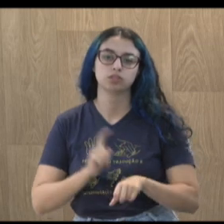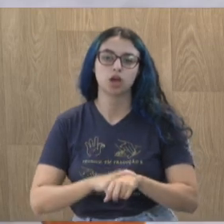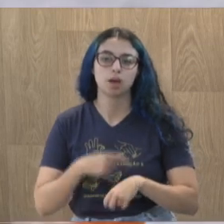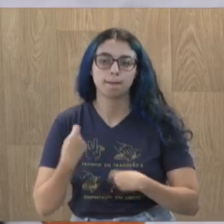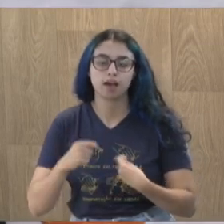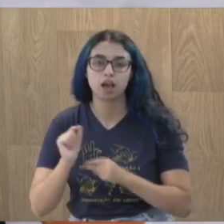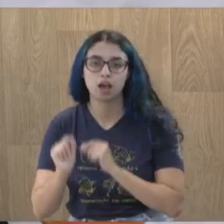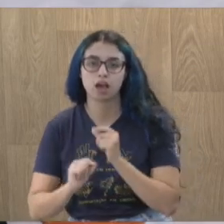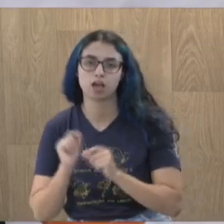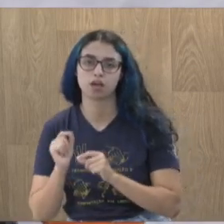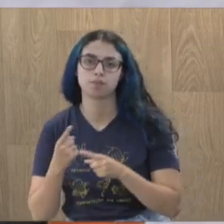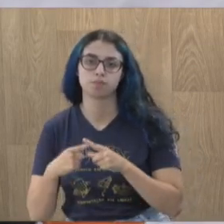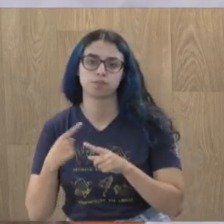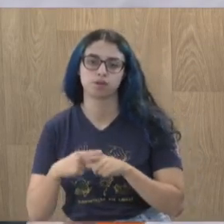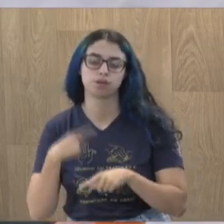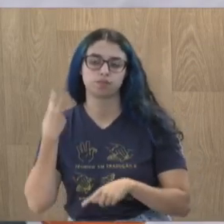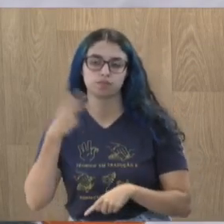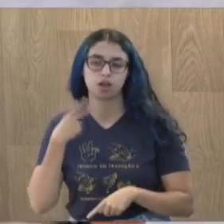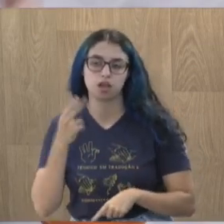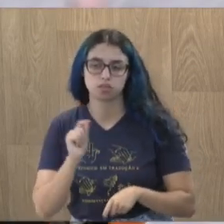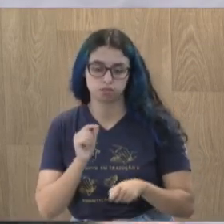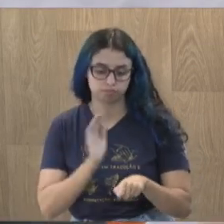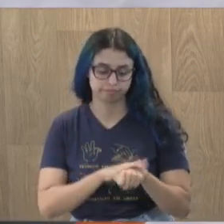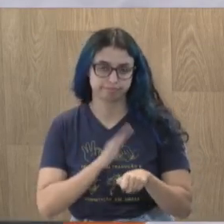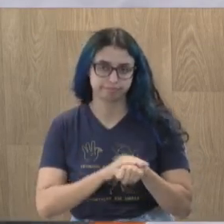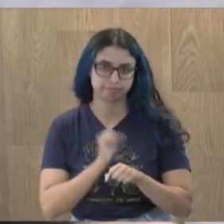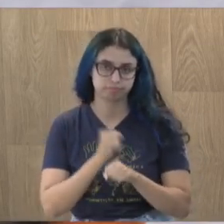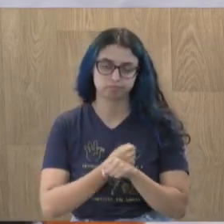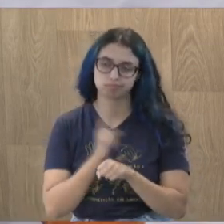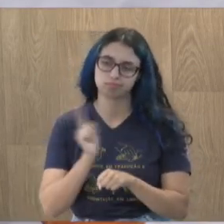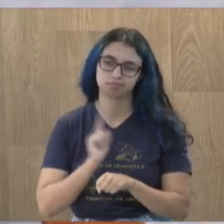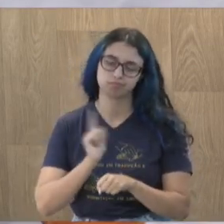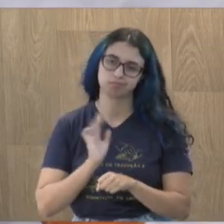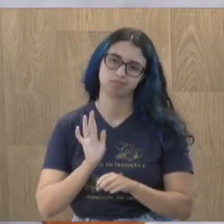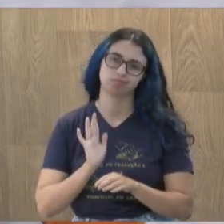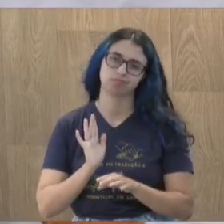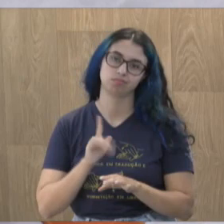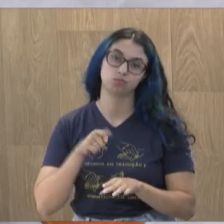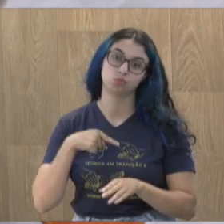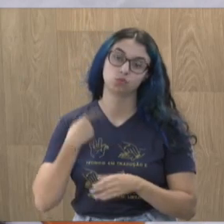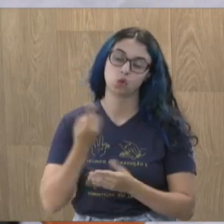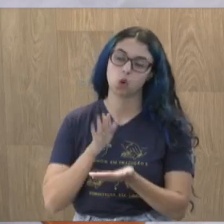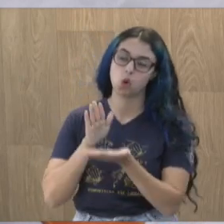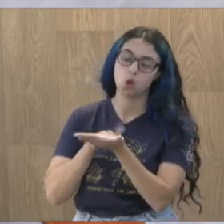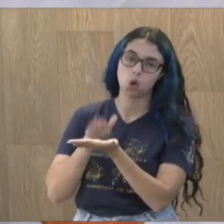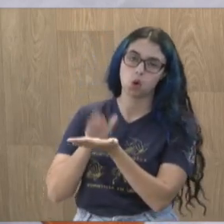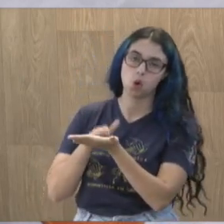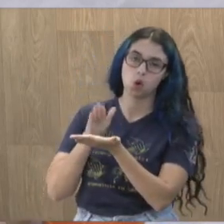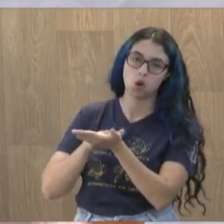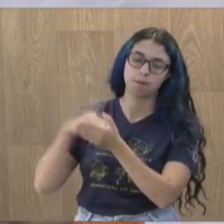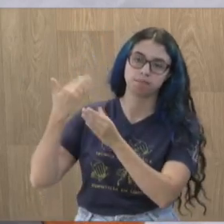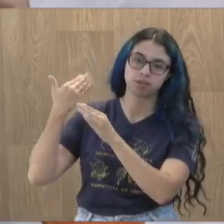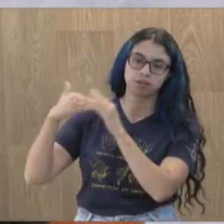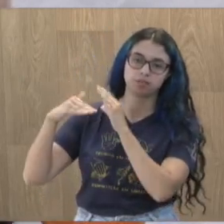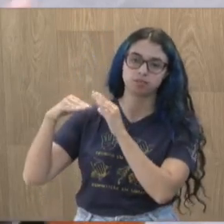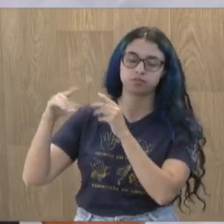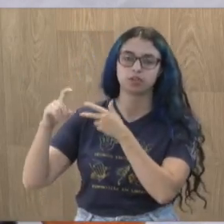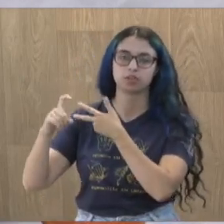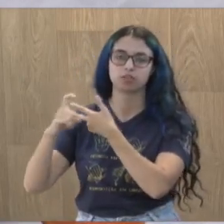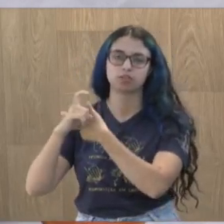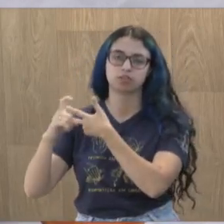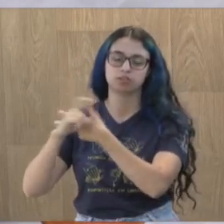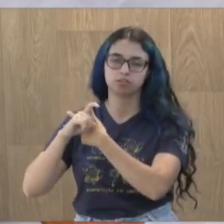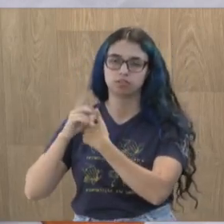fala, o vereador não faz obra, a gente cobra do nosso deputado os recursos para que isso aconteça, junto com o prefeito, a qual o prefeito tem sempre nos